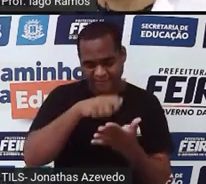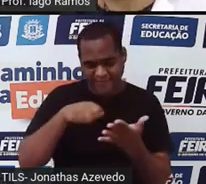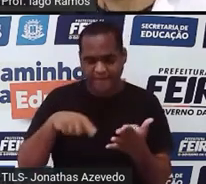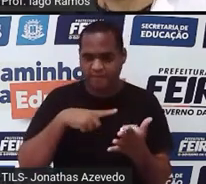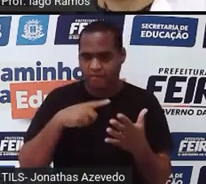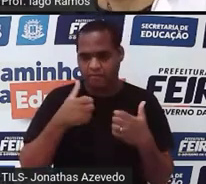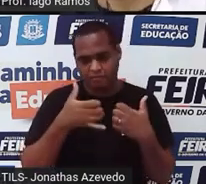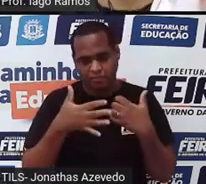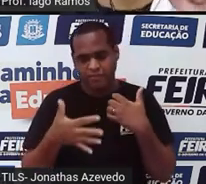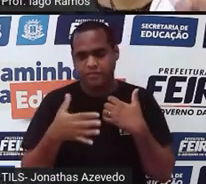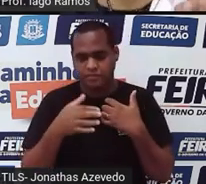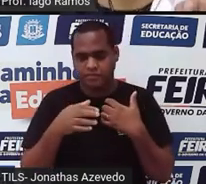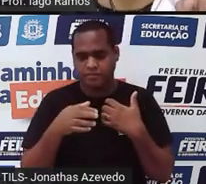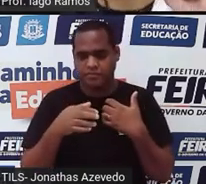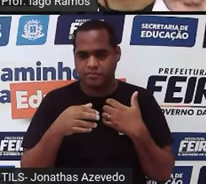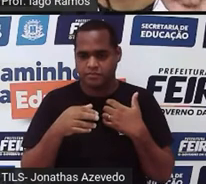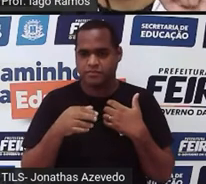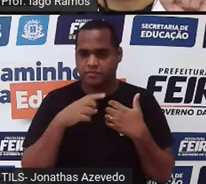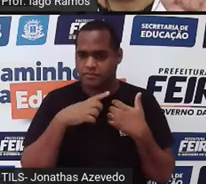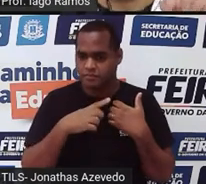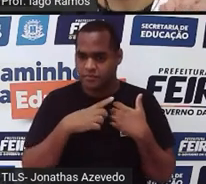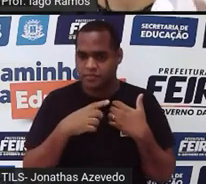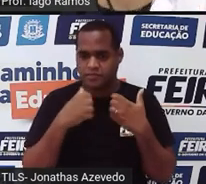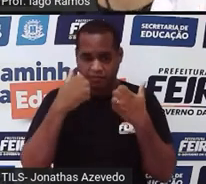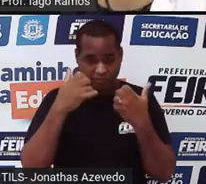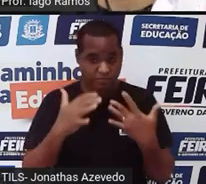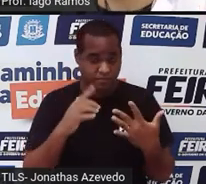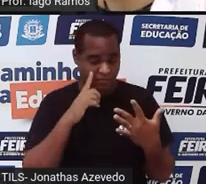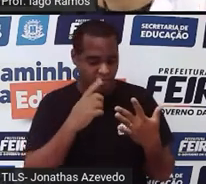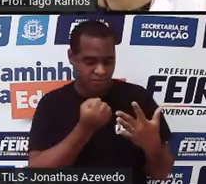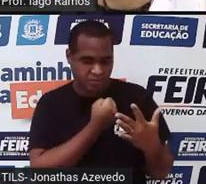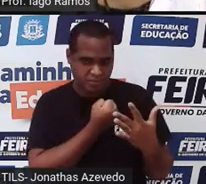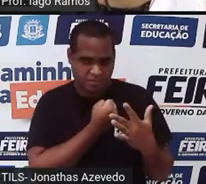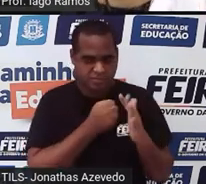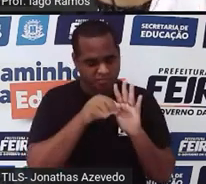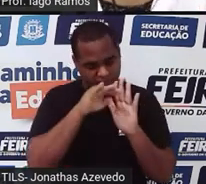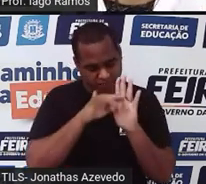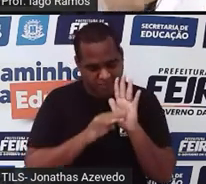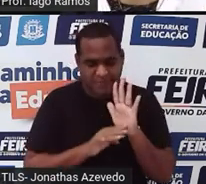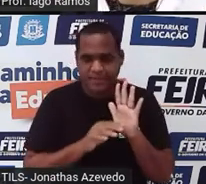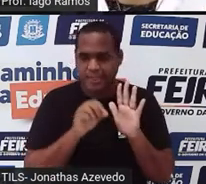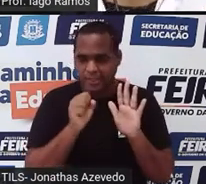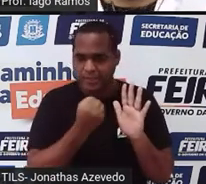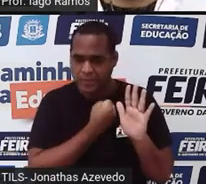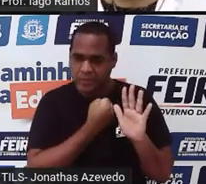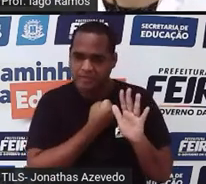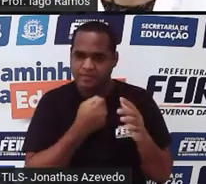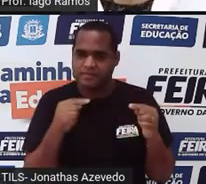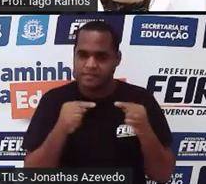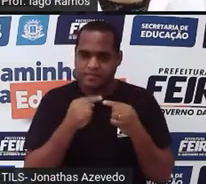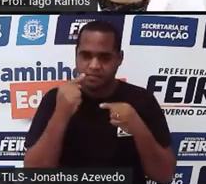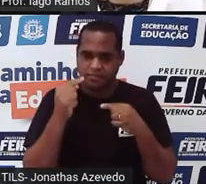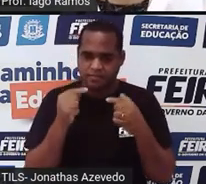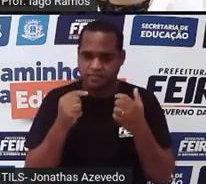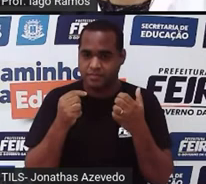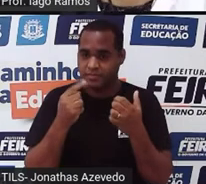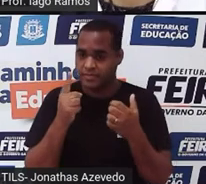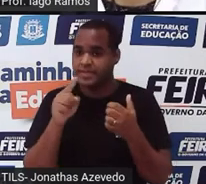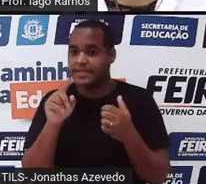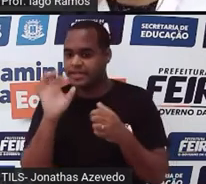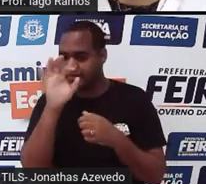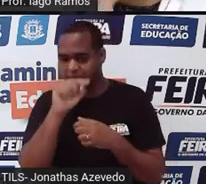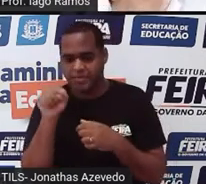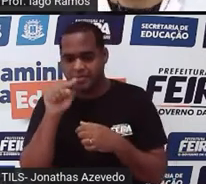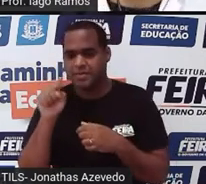sequência. Então uma bolinha, número um, ó, é um número, três bolinhas, três. Então a gente já está escrevendo uma